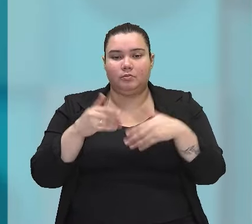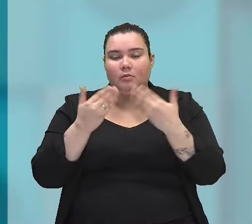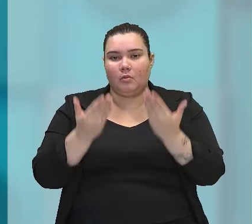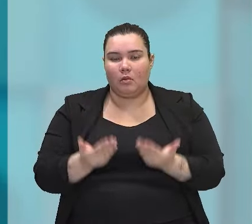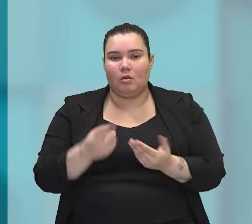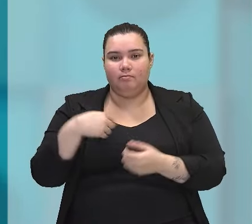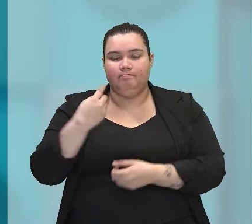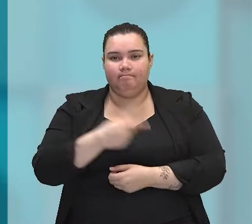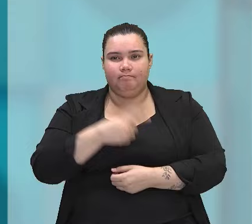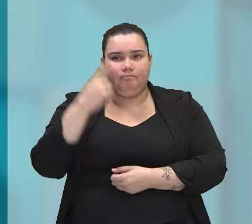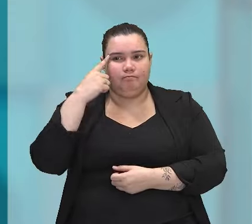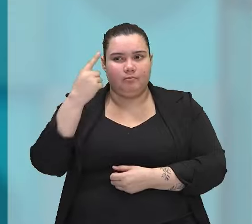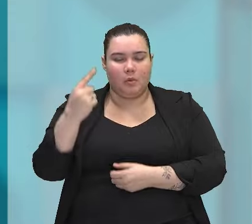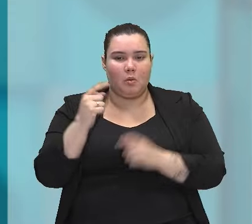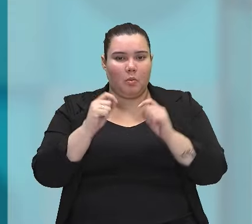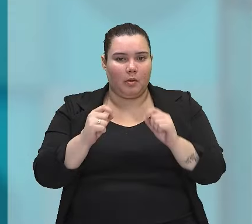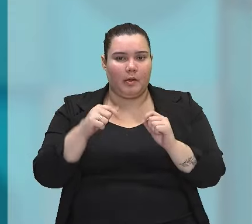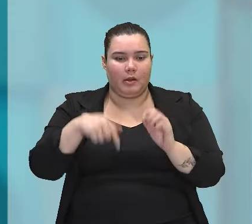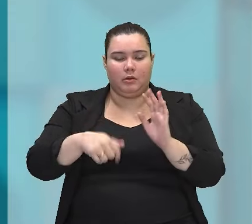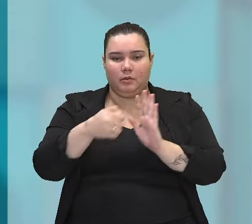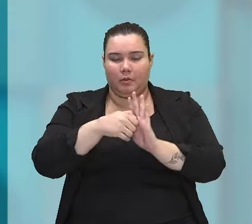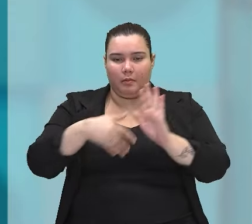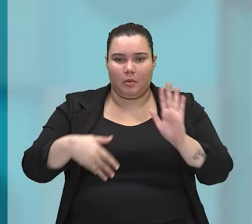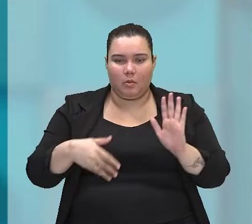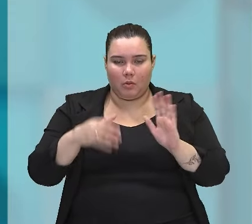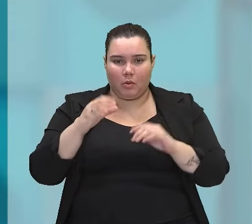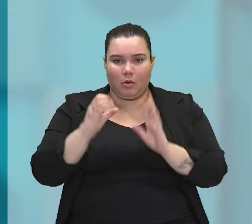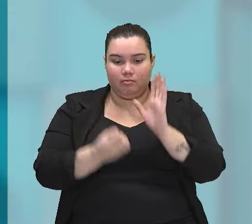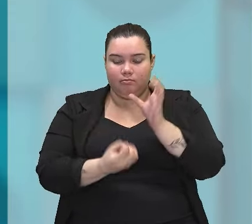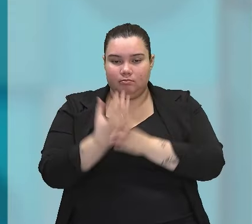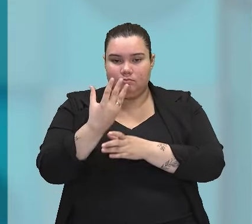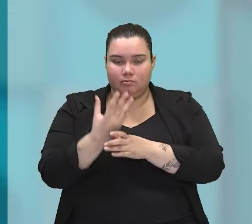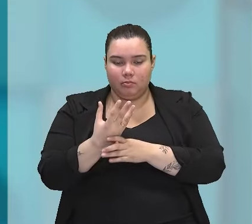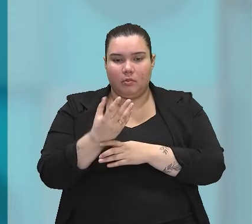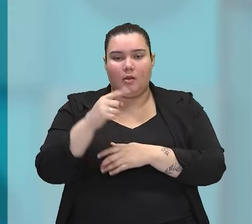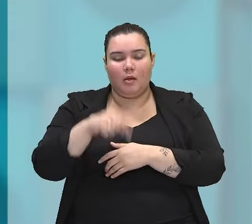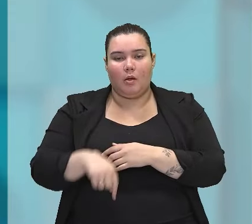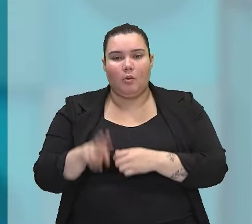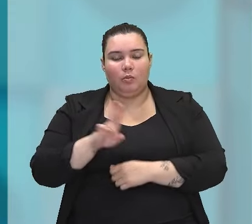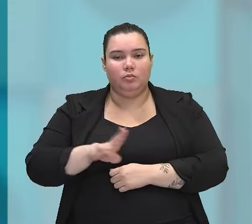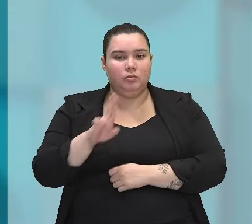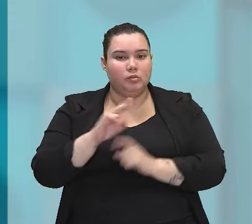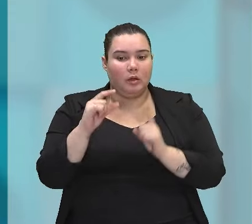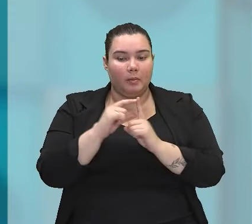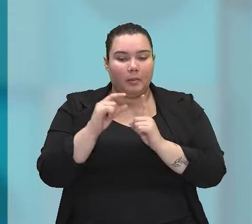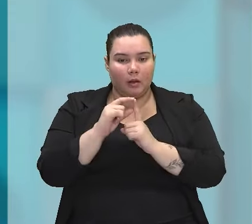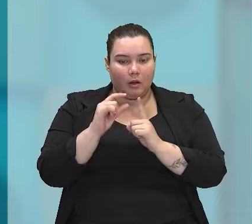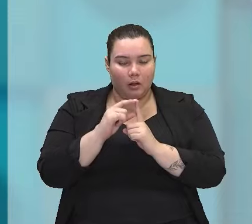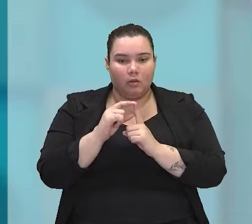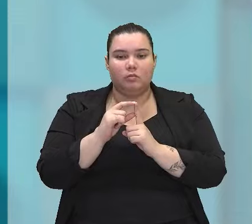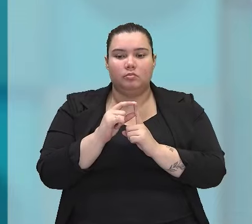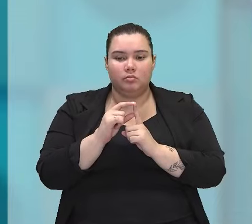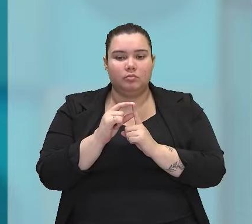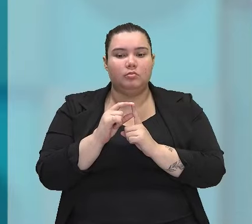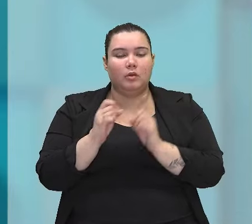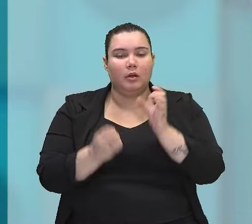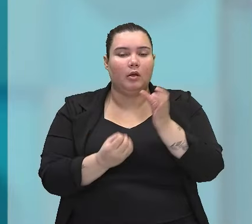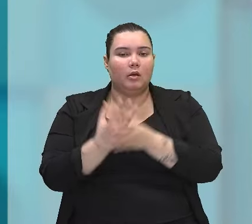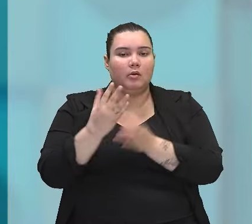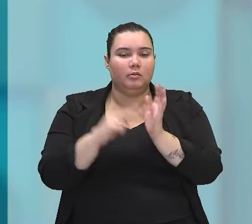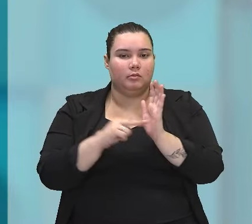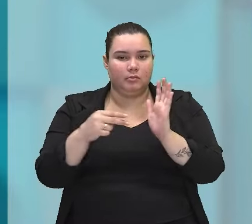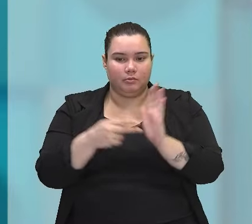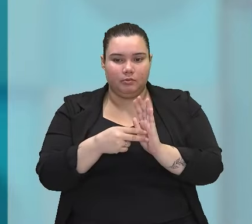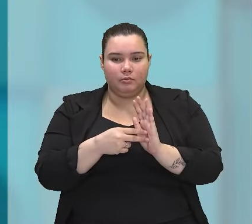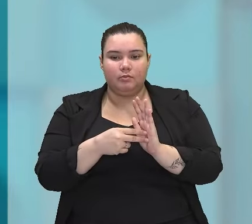gente pensa em figuras de construção, nós vamos exatamente trabalhar com as palavras para construir sentidos. E,